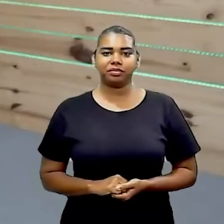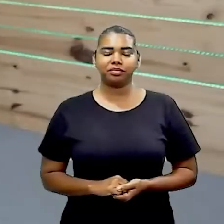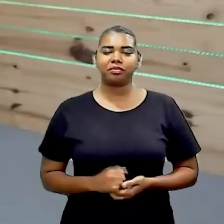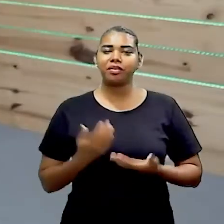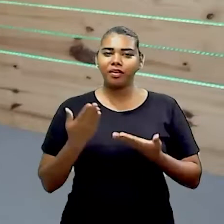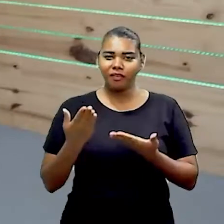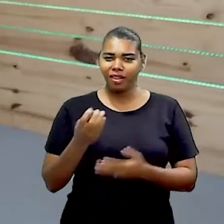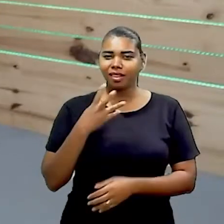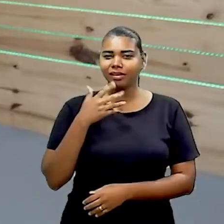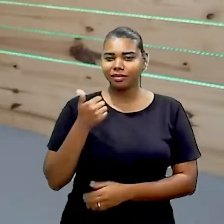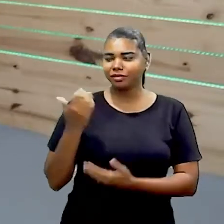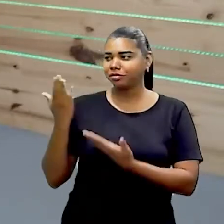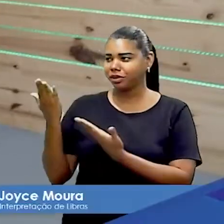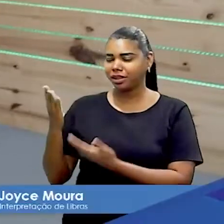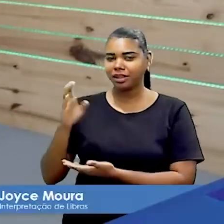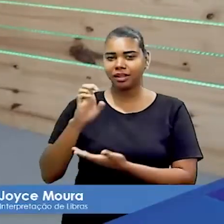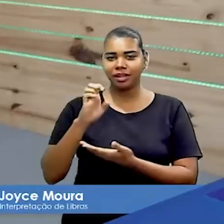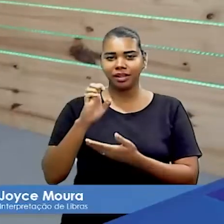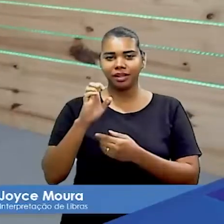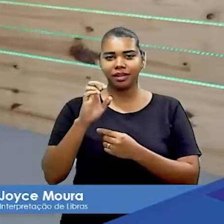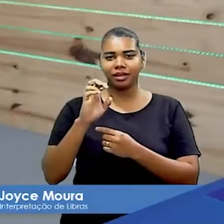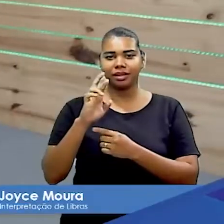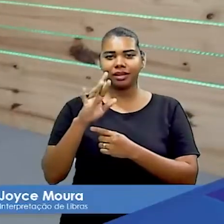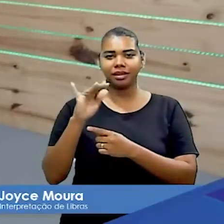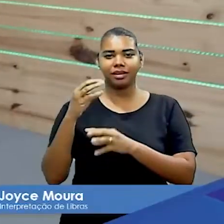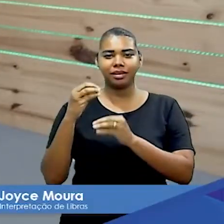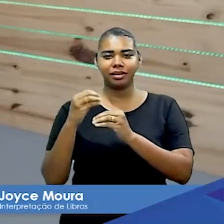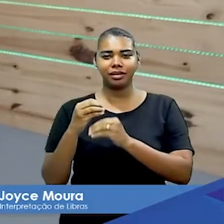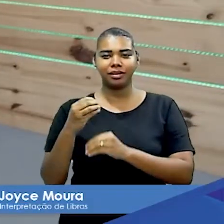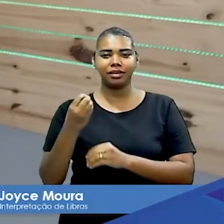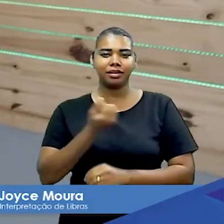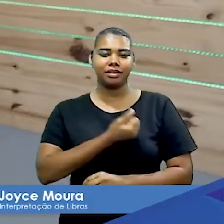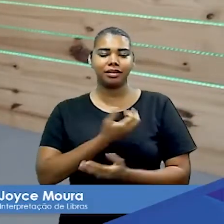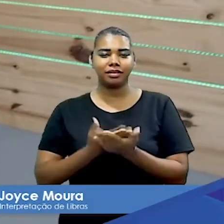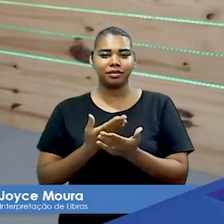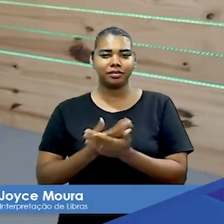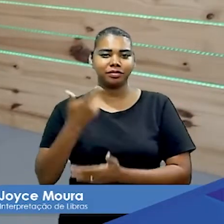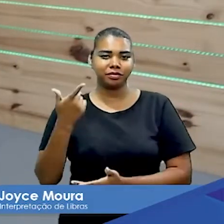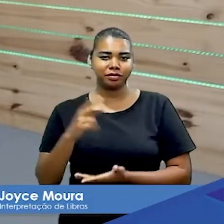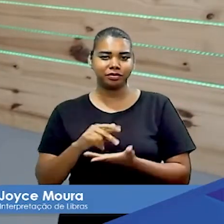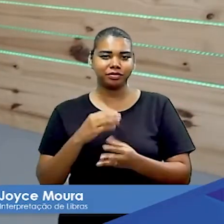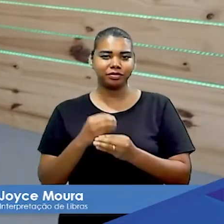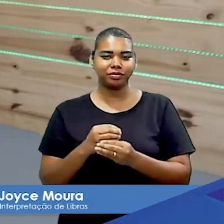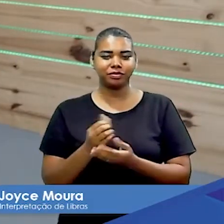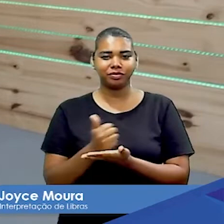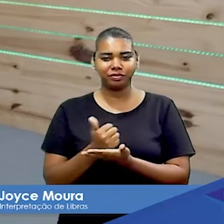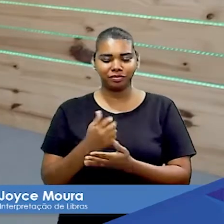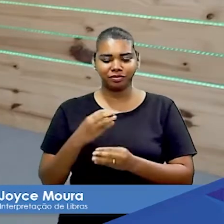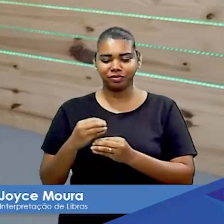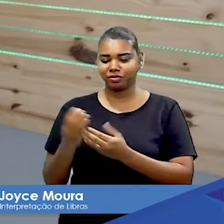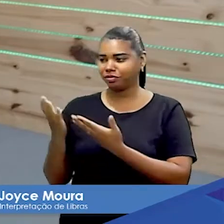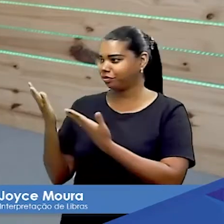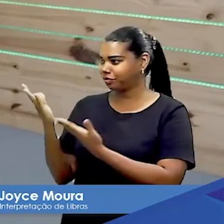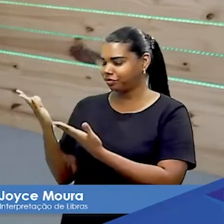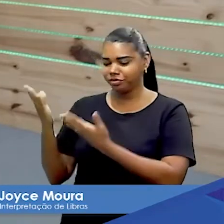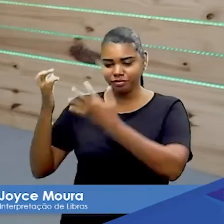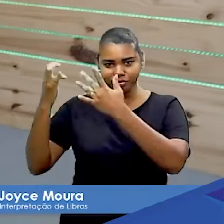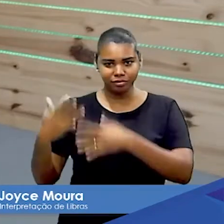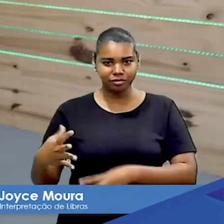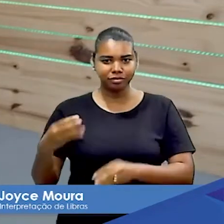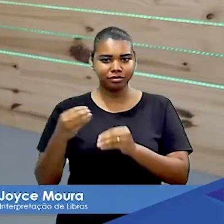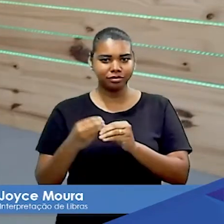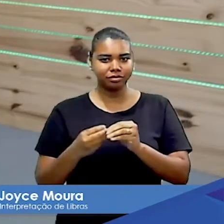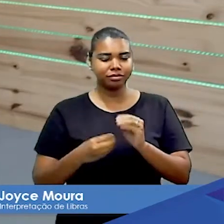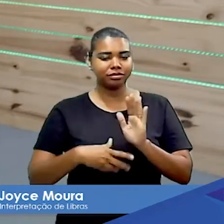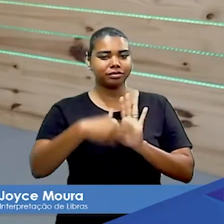Olá, tudo bem? Meu nome é Efraim e vamos para a aula 2 de roteiro da Educa.pe Game Jam. A aula 2 a gente vai falar por dentro do